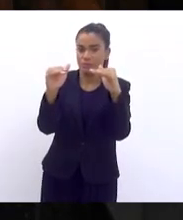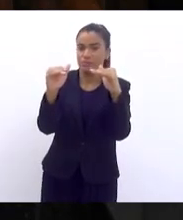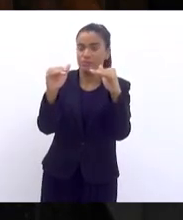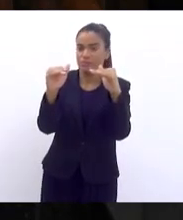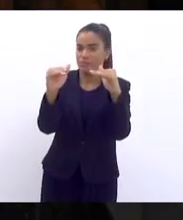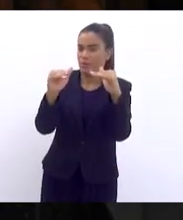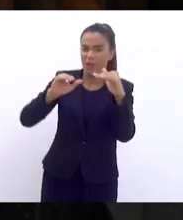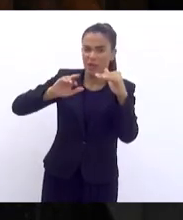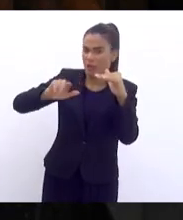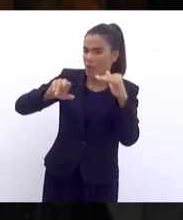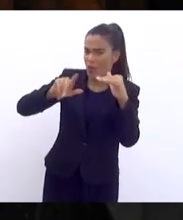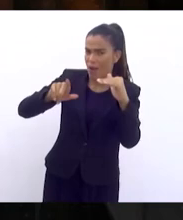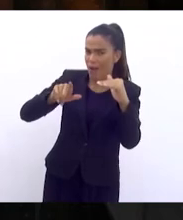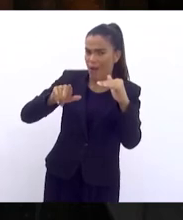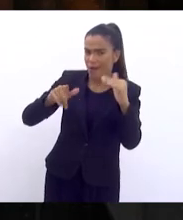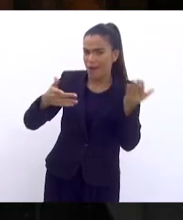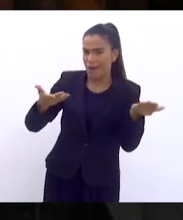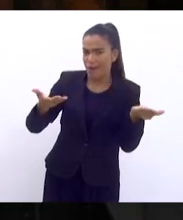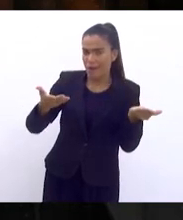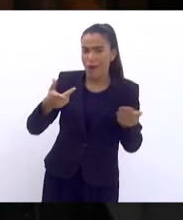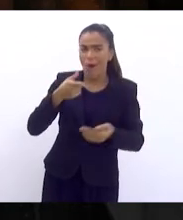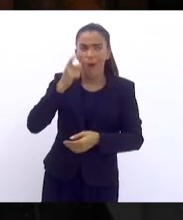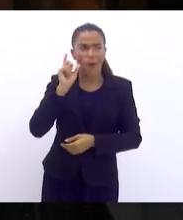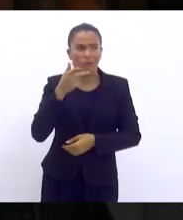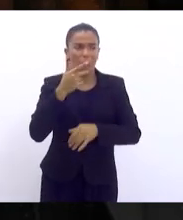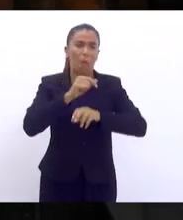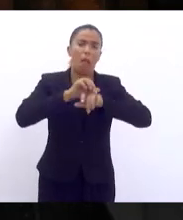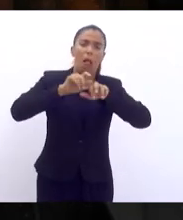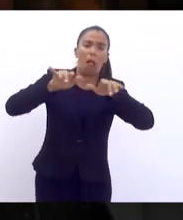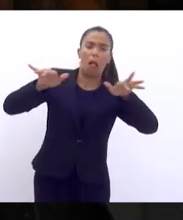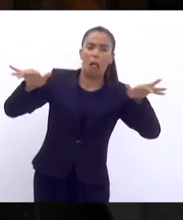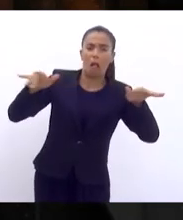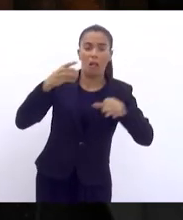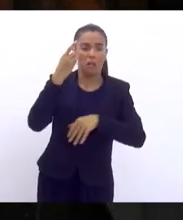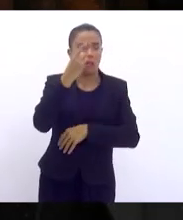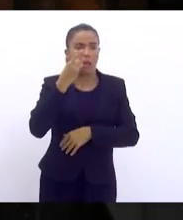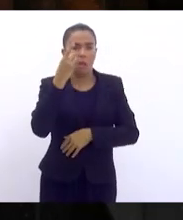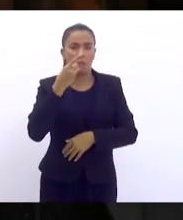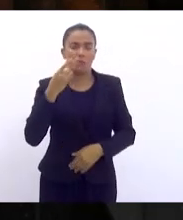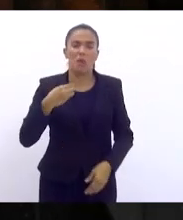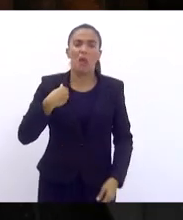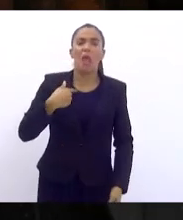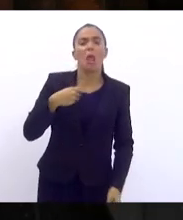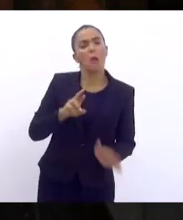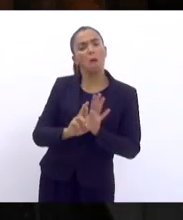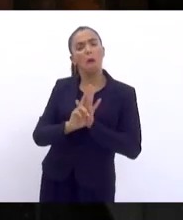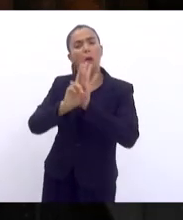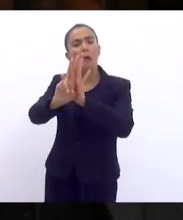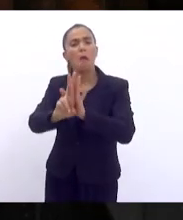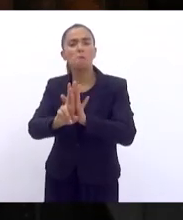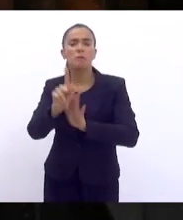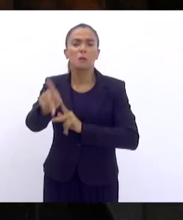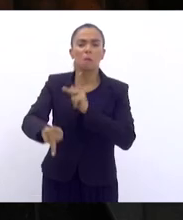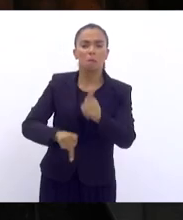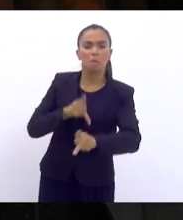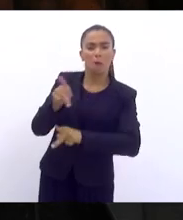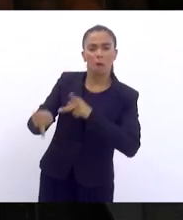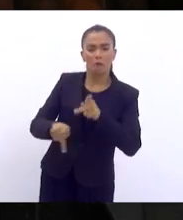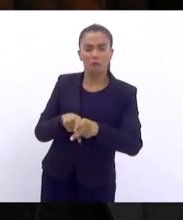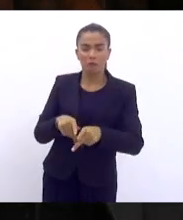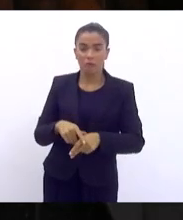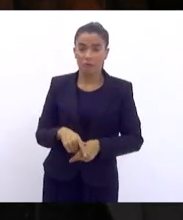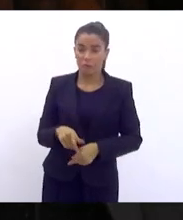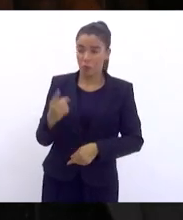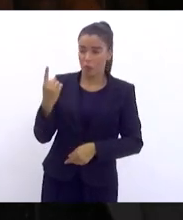E não é como foi dito ontem aqui, deputados chegam, eu represento o povo. Um